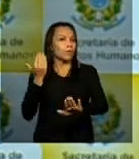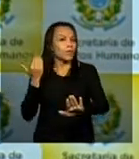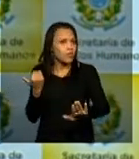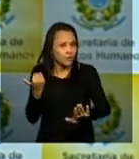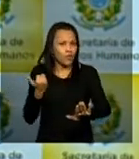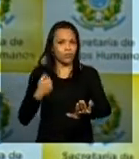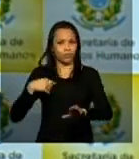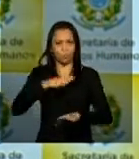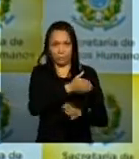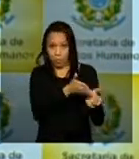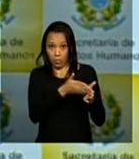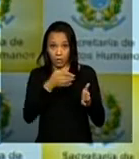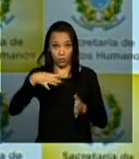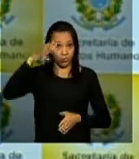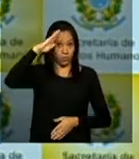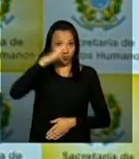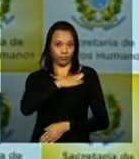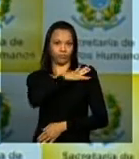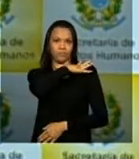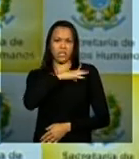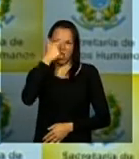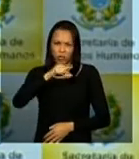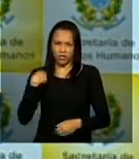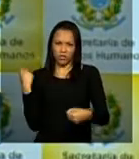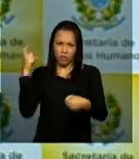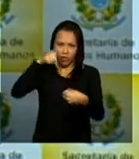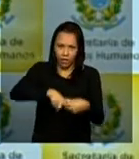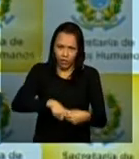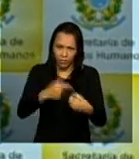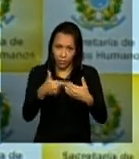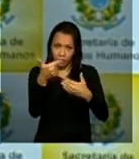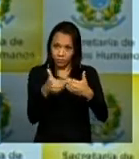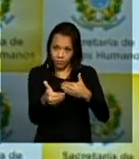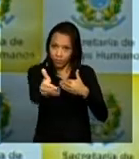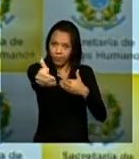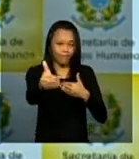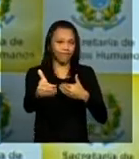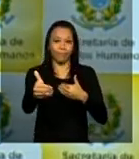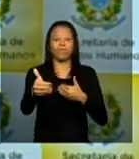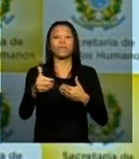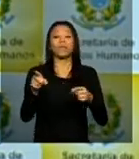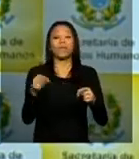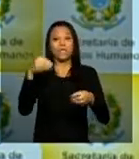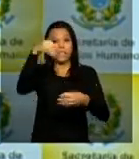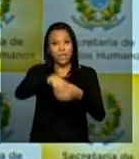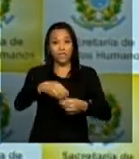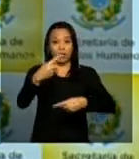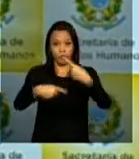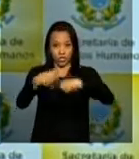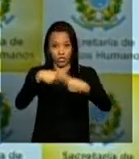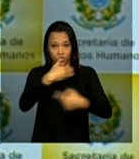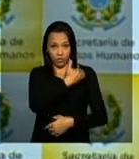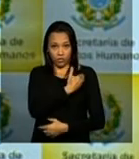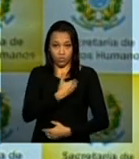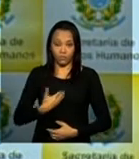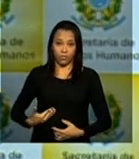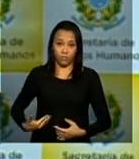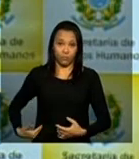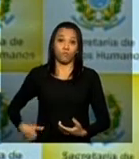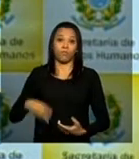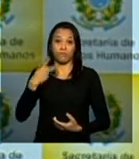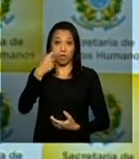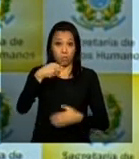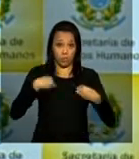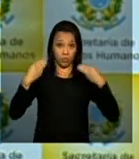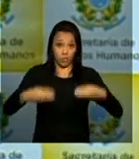permitir nunca que ela se repita para outras gerações em suas políticas o ministério da cultura tem uma ênfase